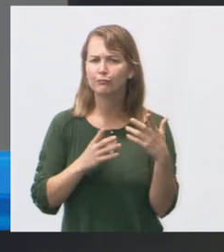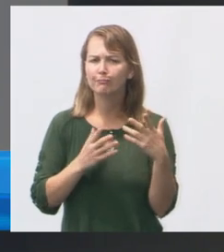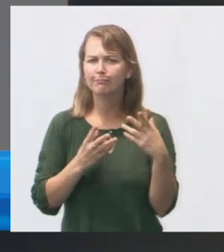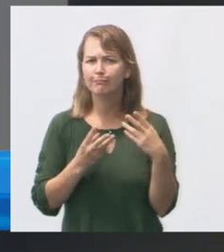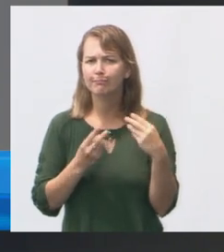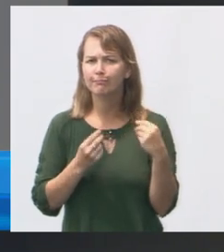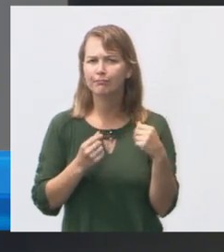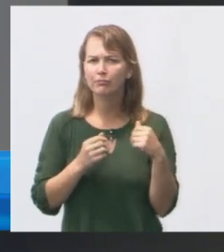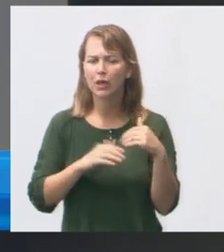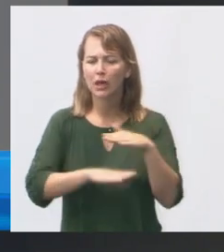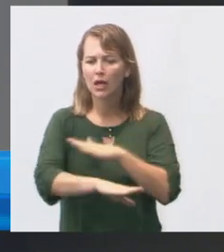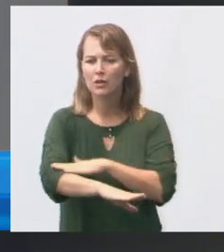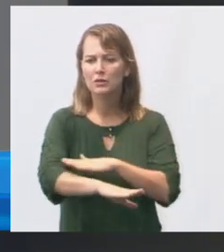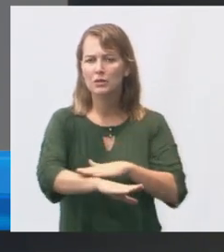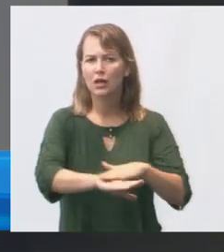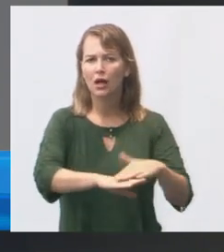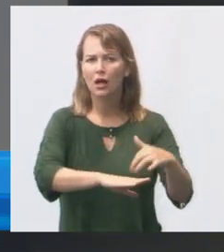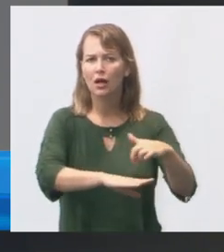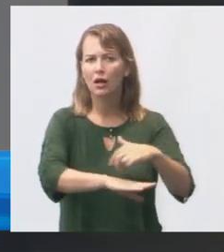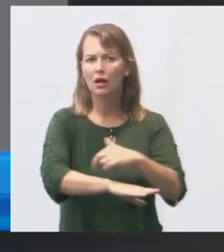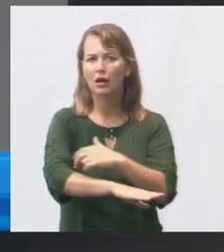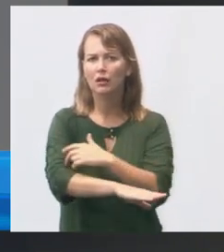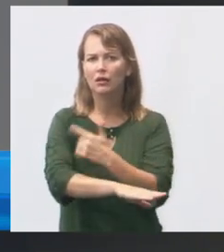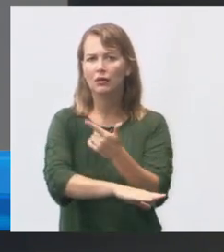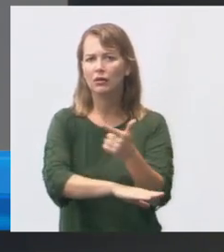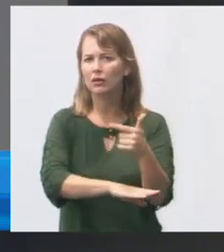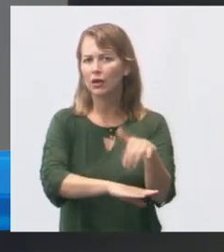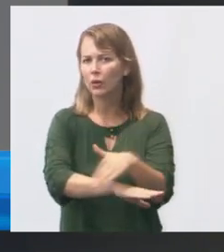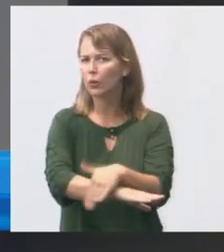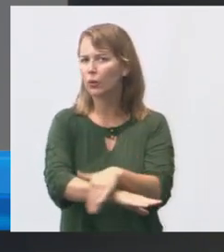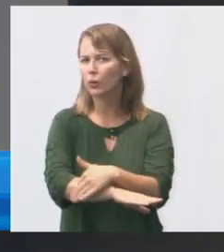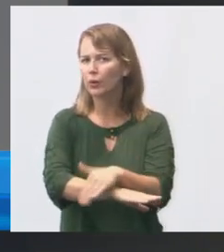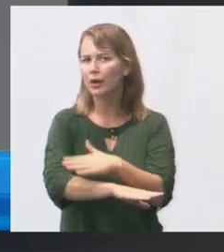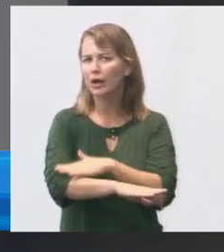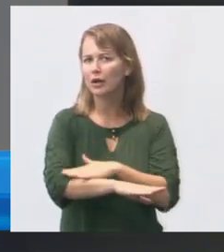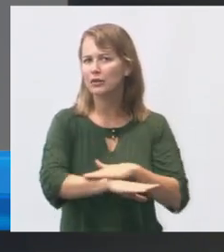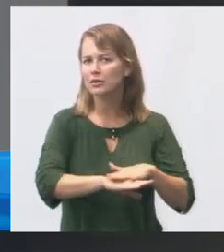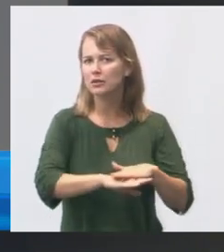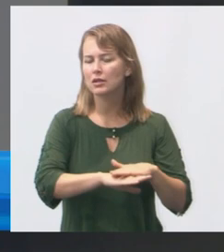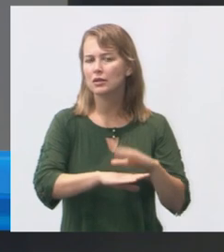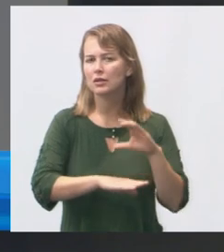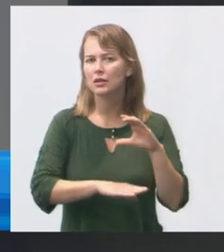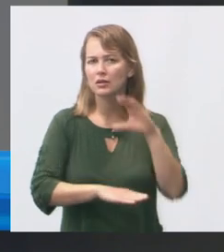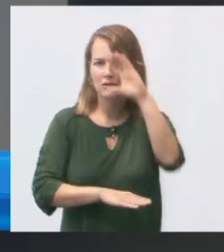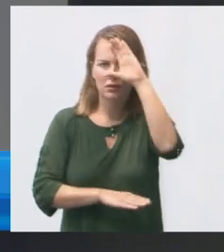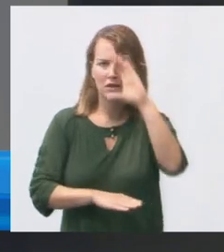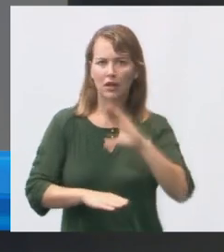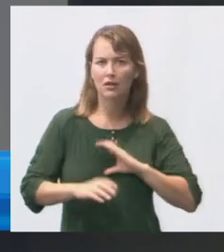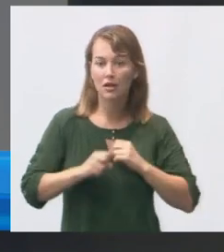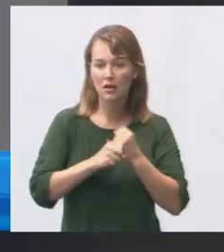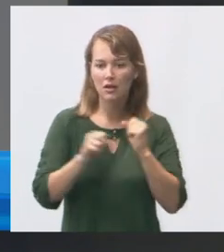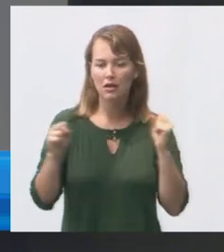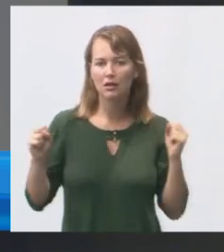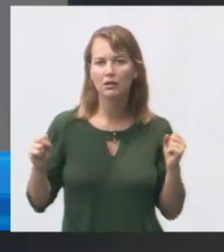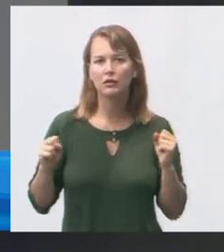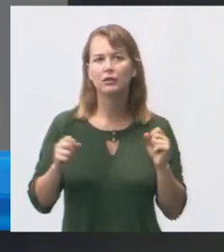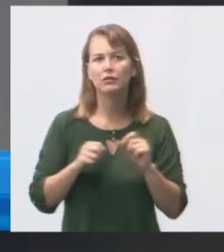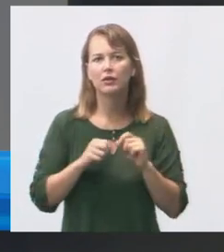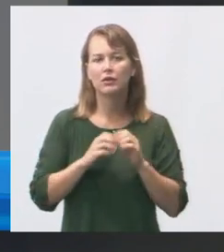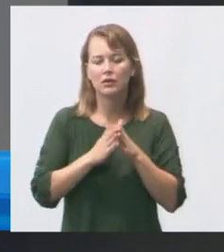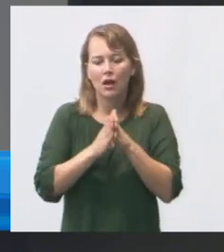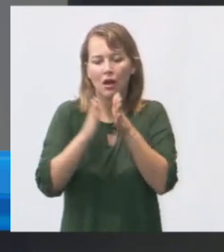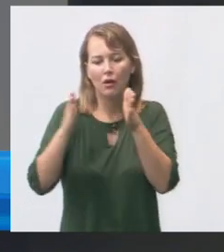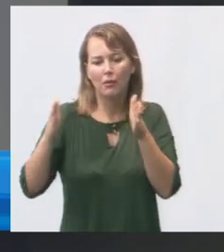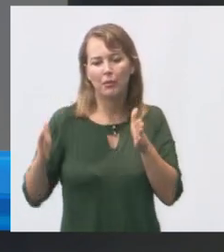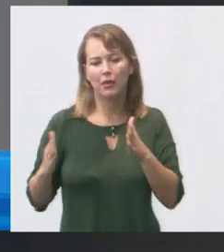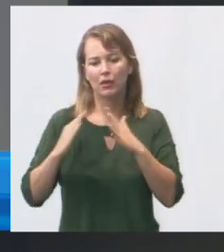uma calçada sem rua mesmo uma calçada cidadã grande e fazer aqui a ampliação da unidade de saúde